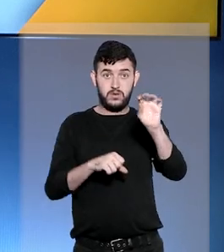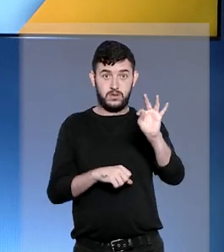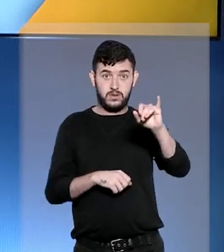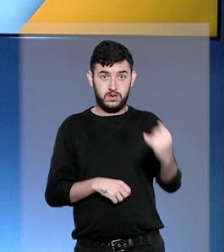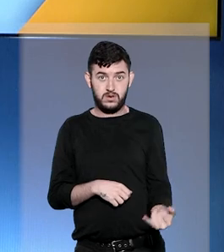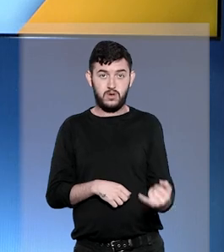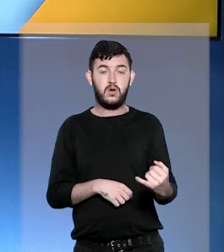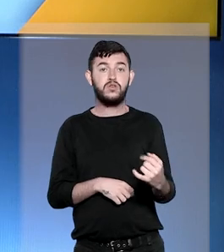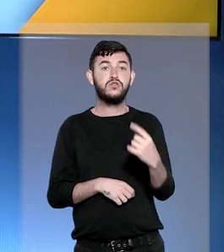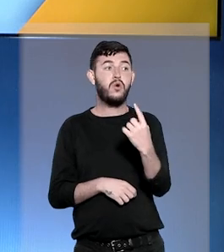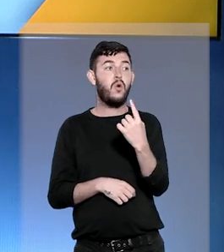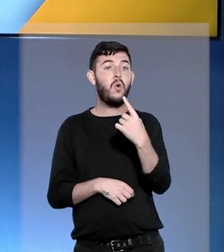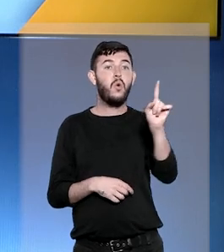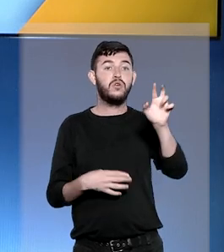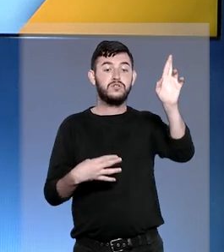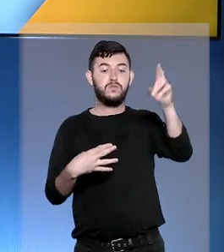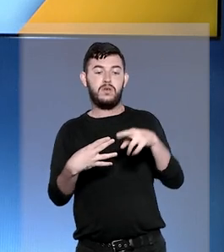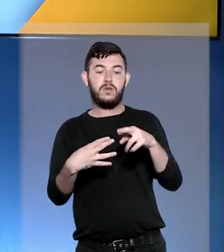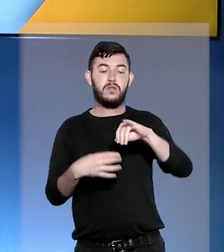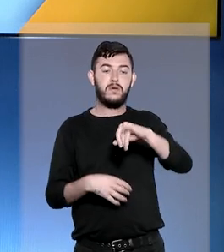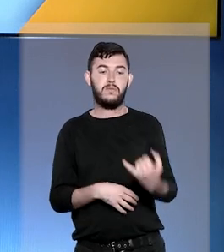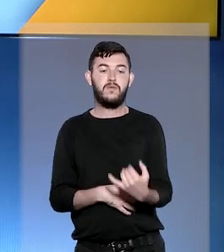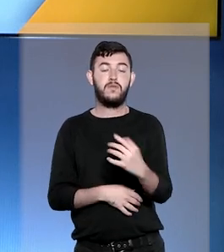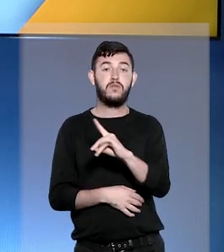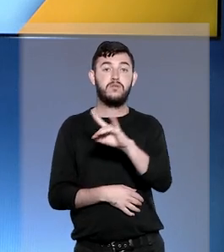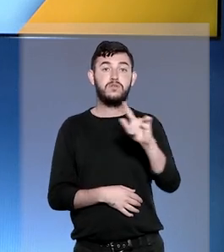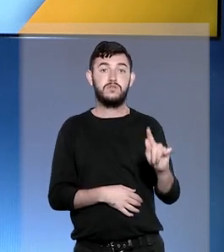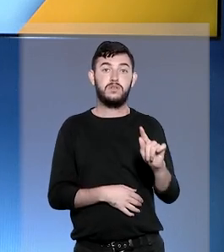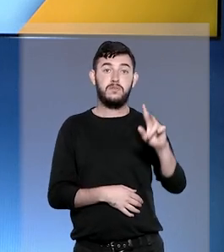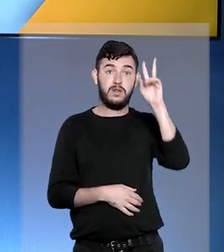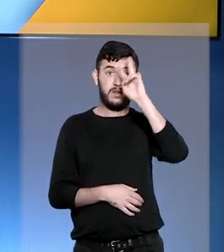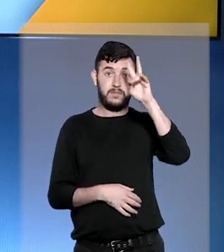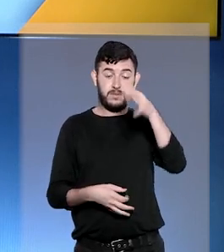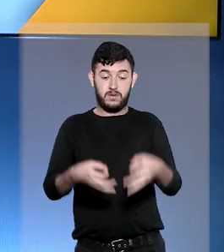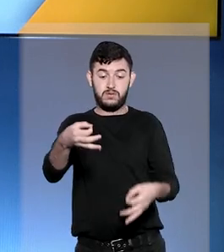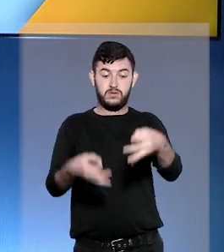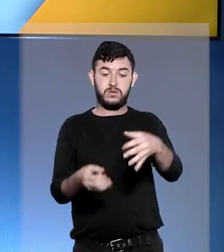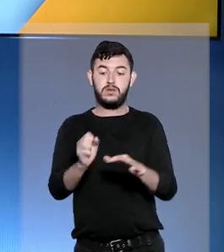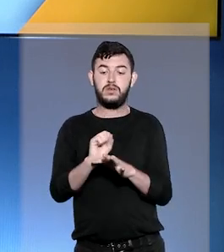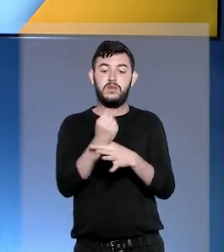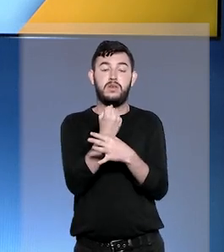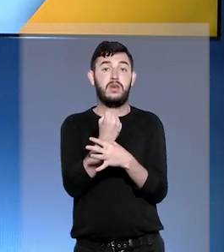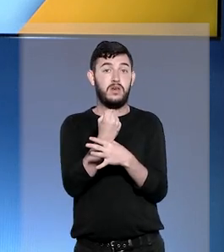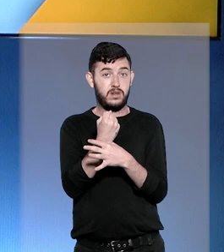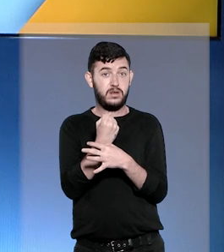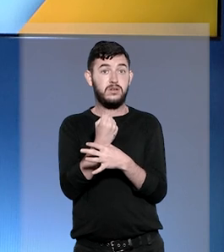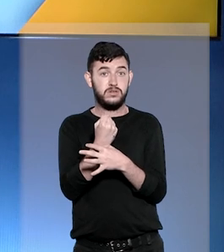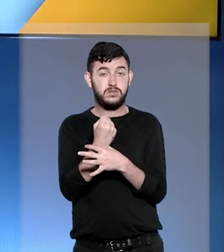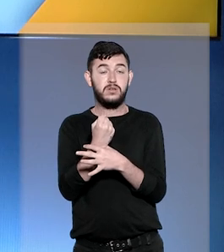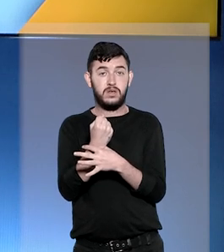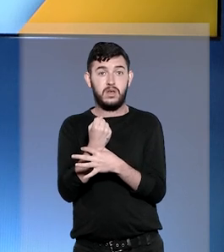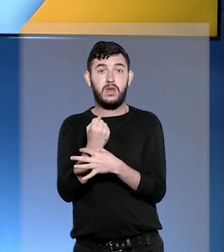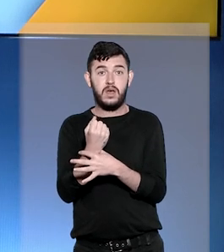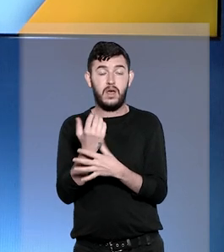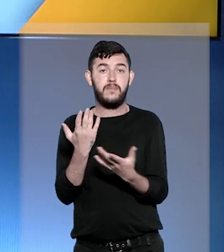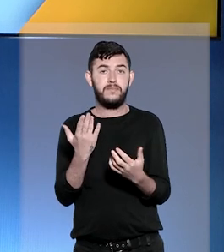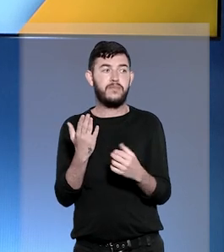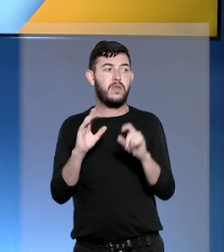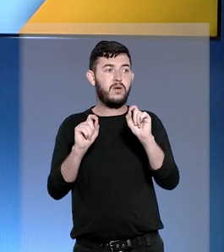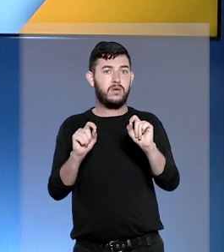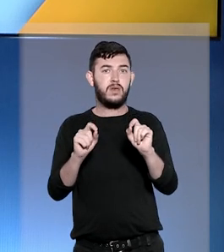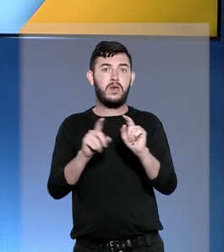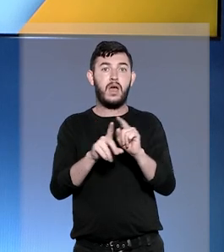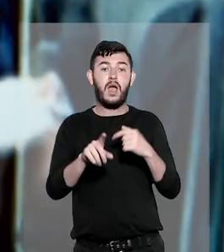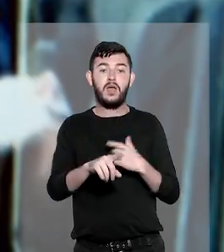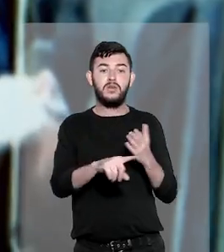Recurso aproveitou a data para relembrar o importante julgamento que garantiu reforma a militares com